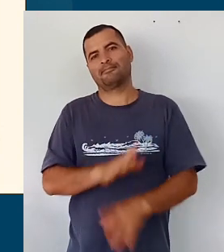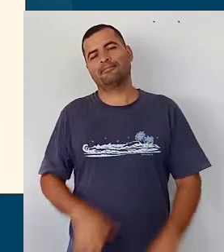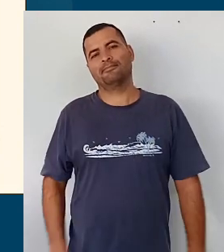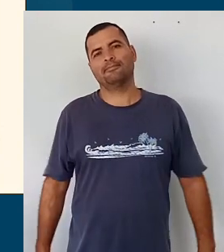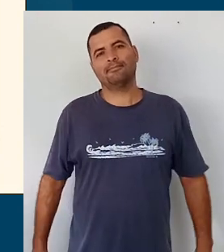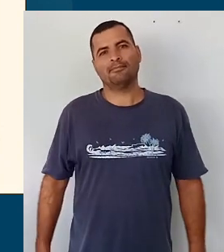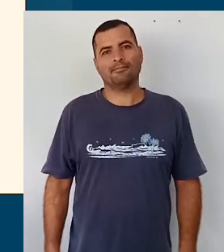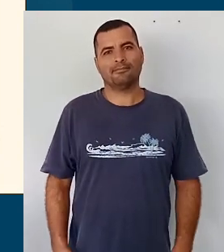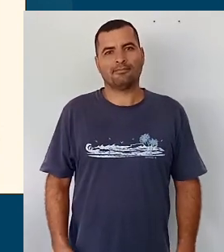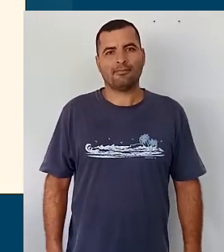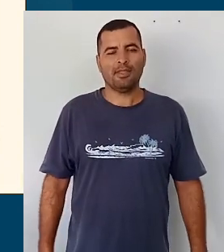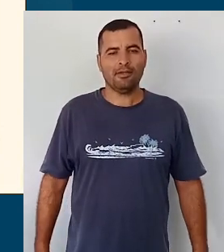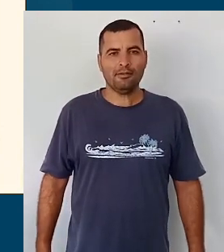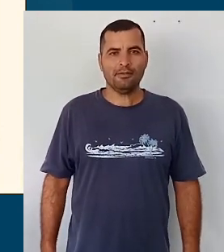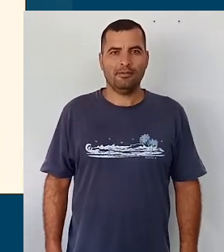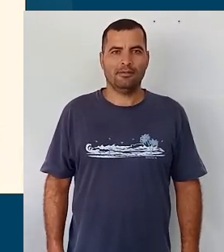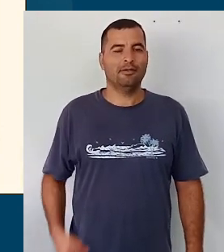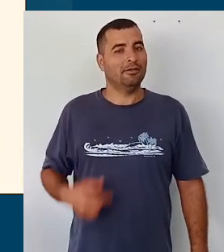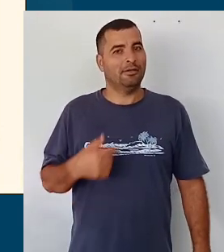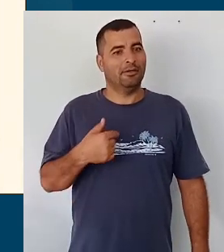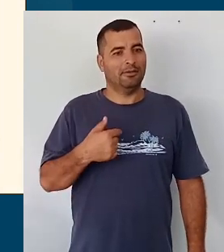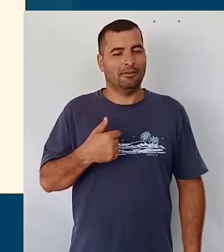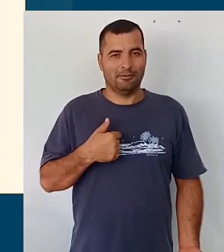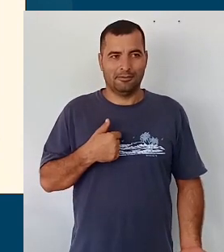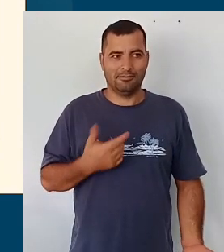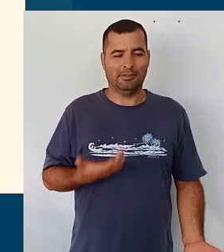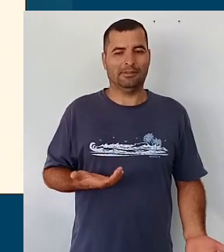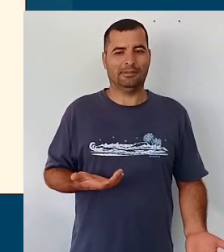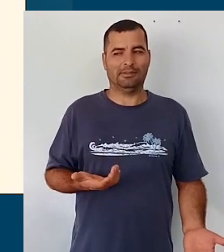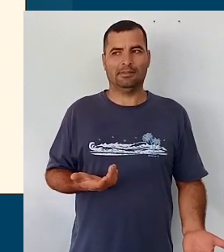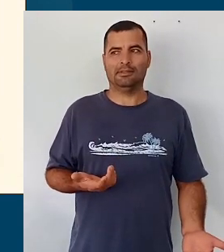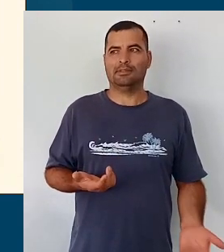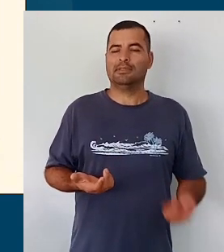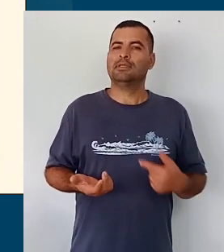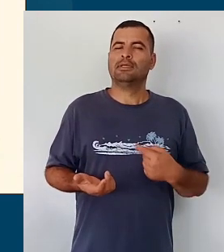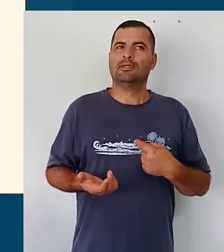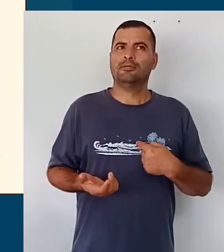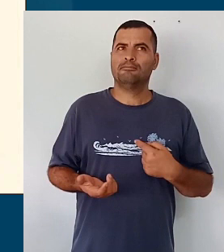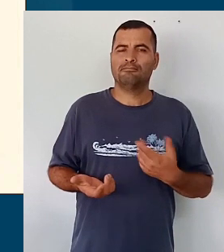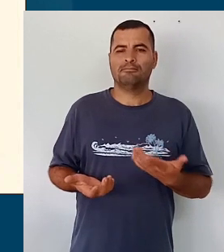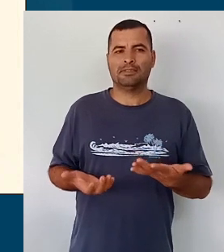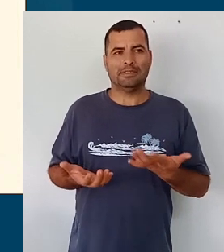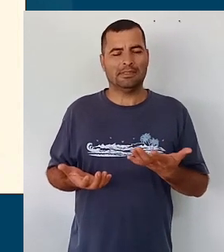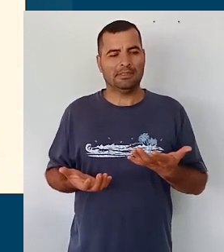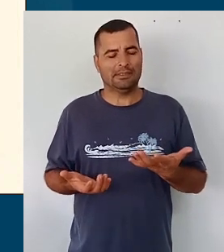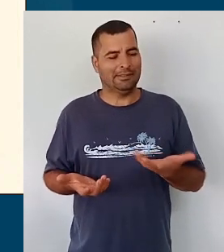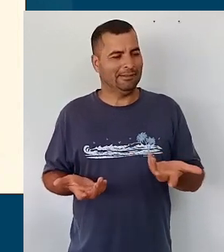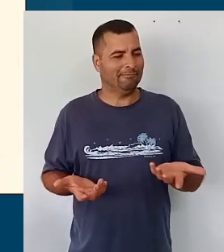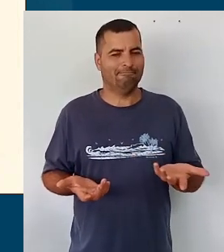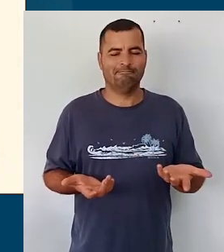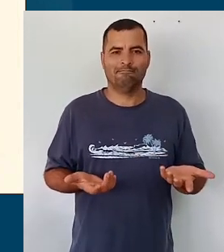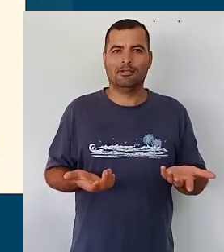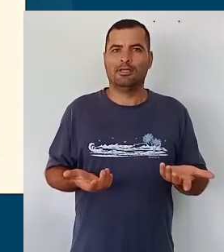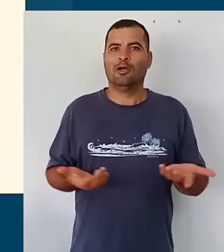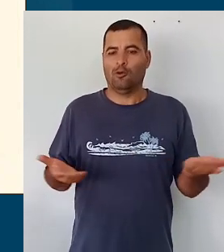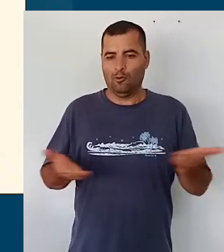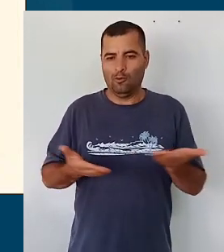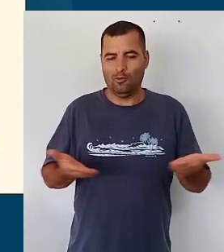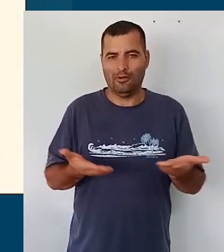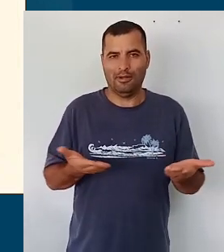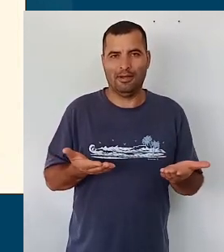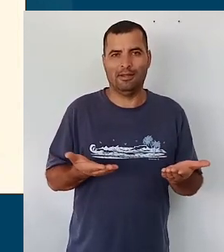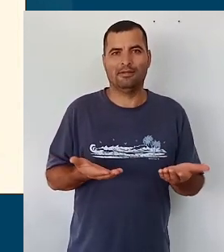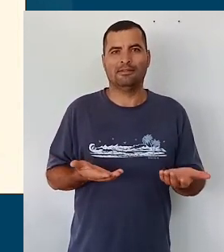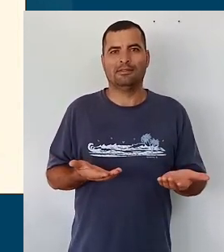Bom, eu vou rapidamente passar porque, de fato, a nossa etapa, né, da